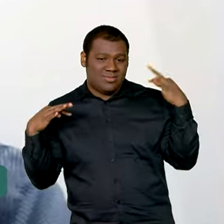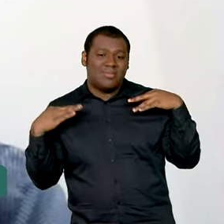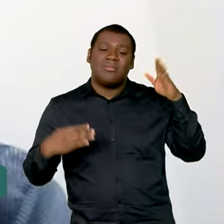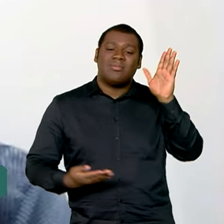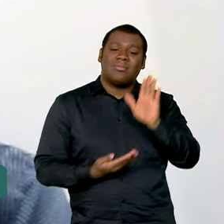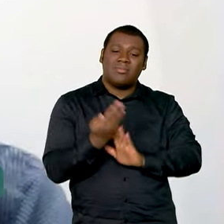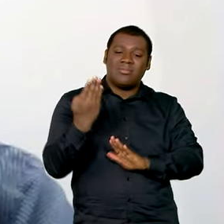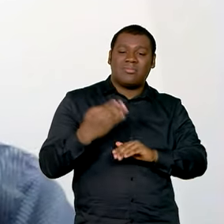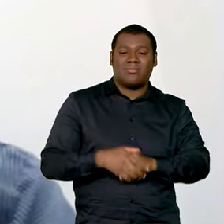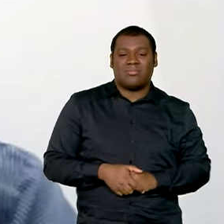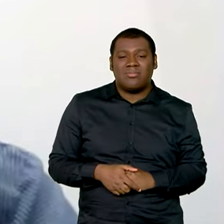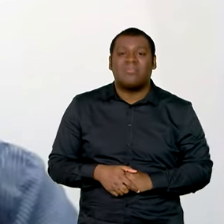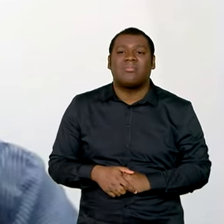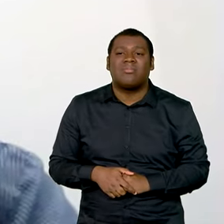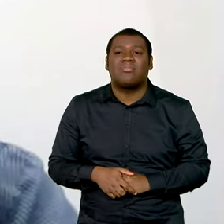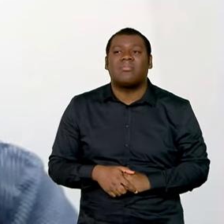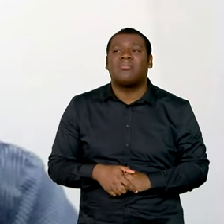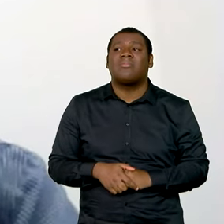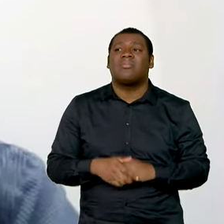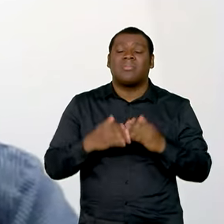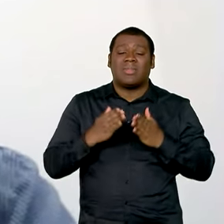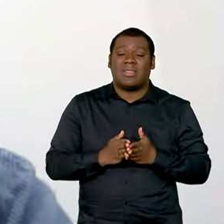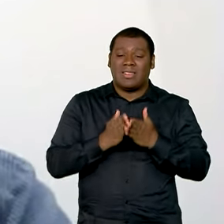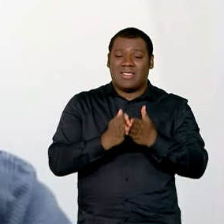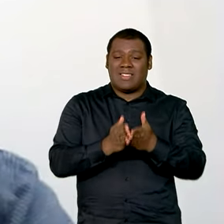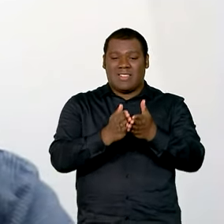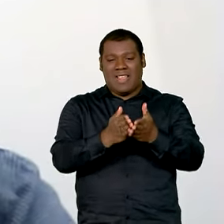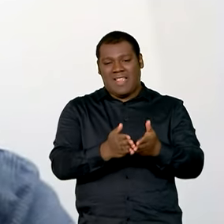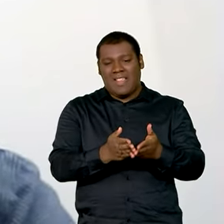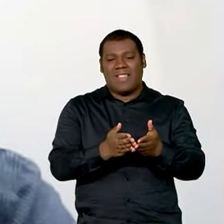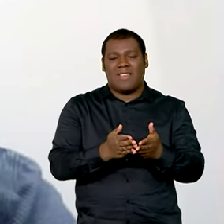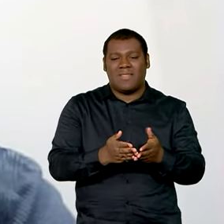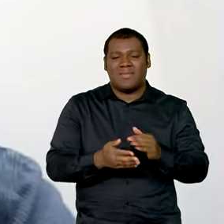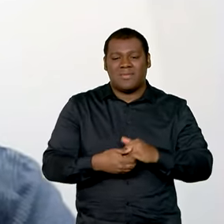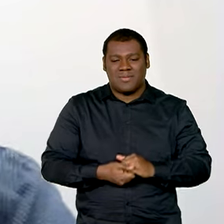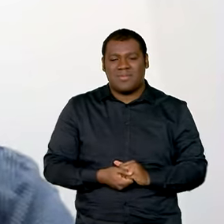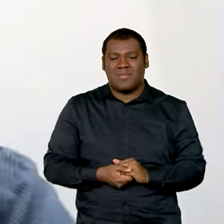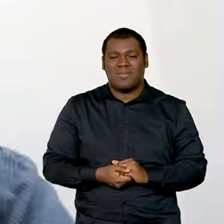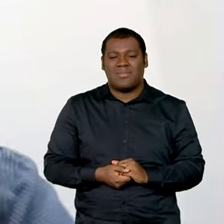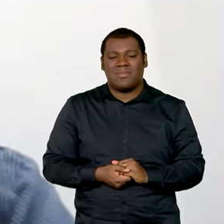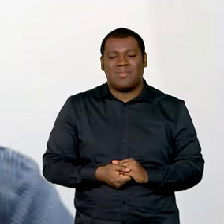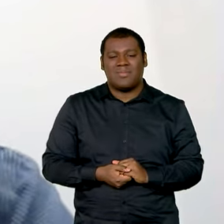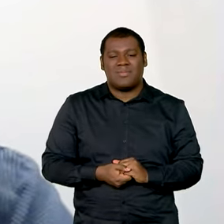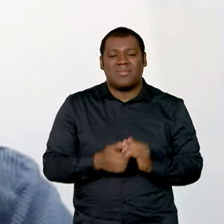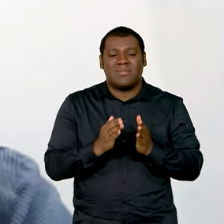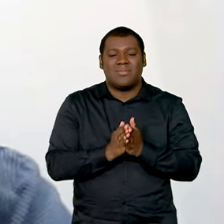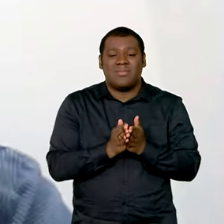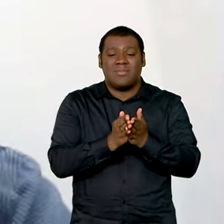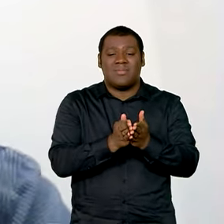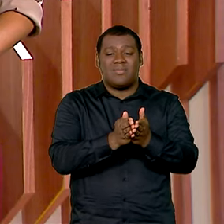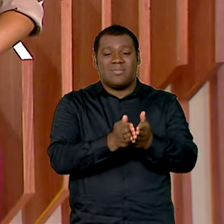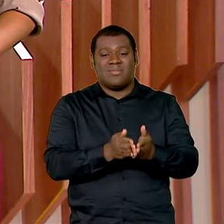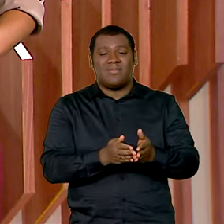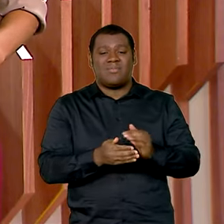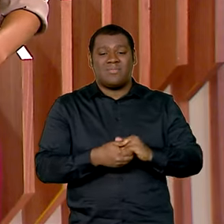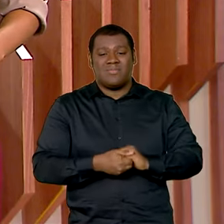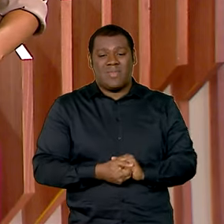ser abertos pelos navios de cruzeiros e o nosso sonho de consumo é ter navio o ano inteiro